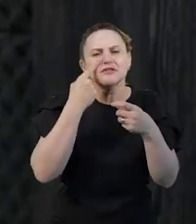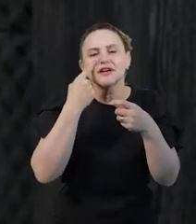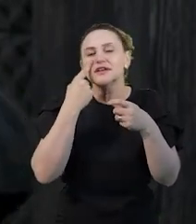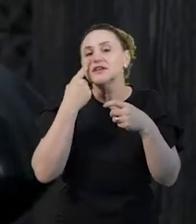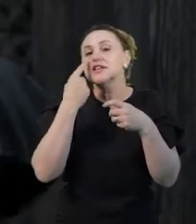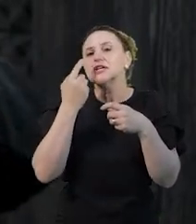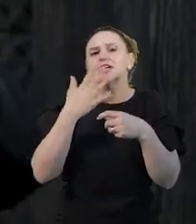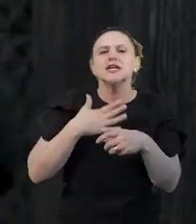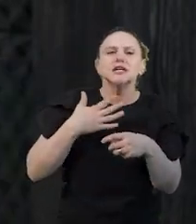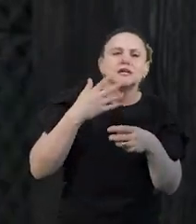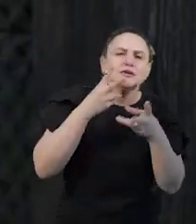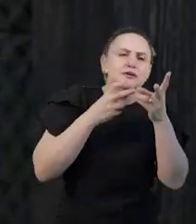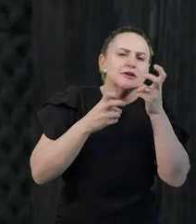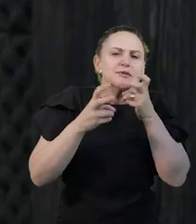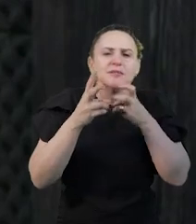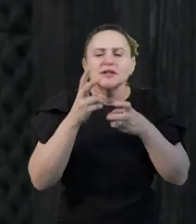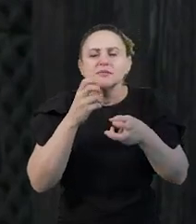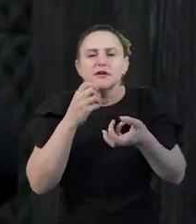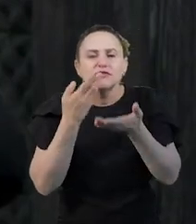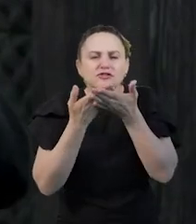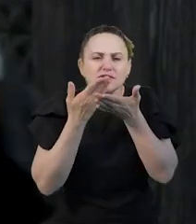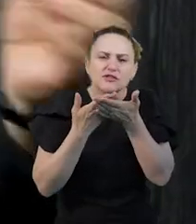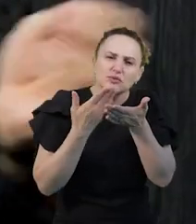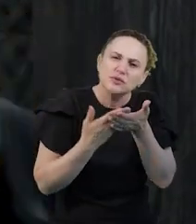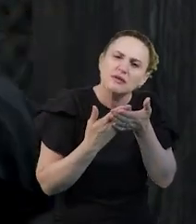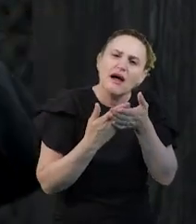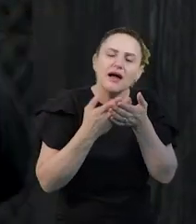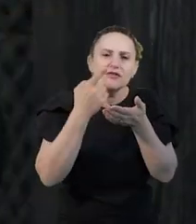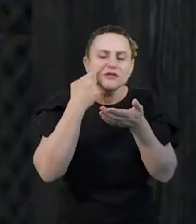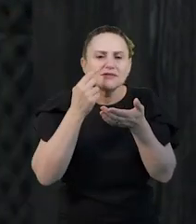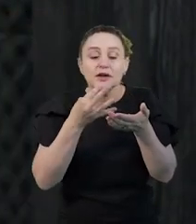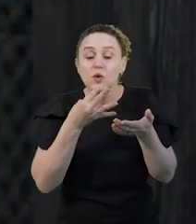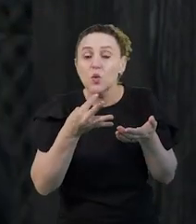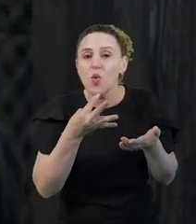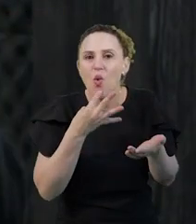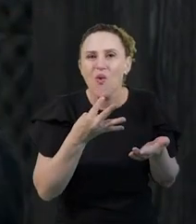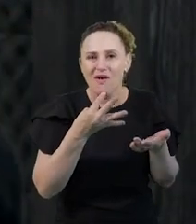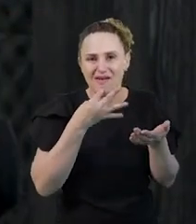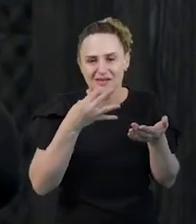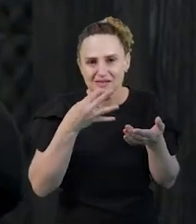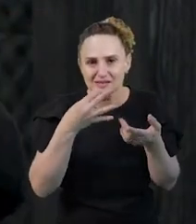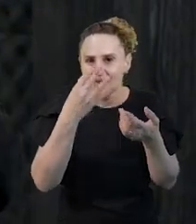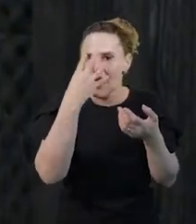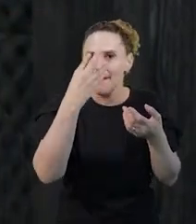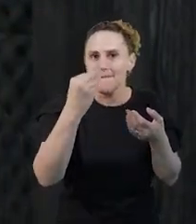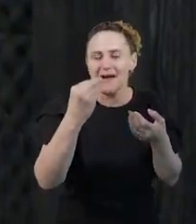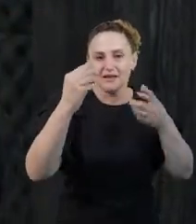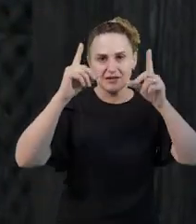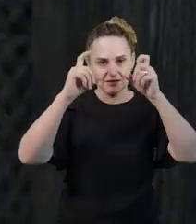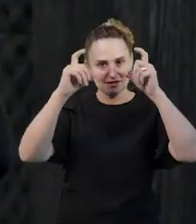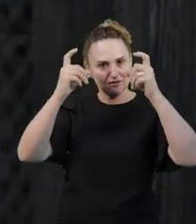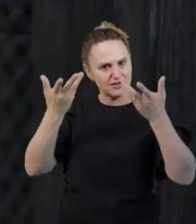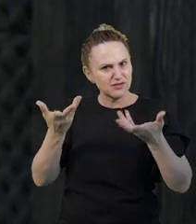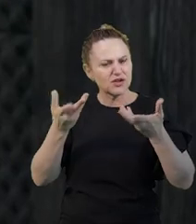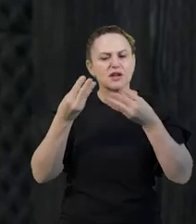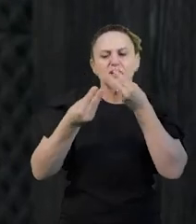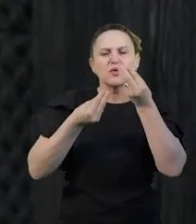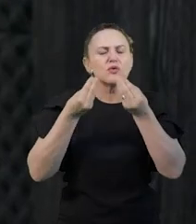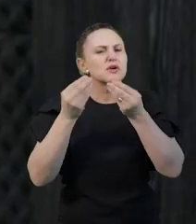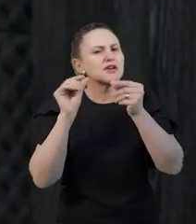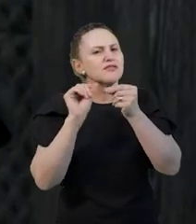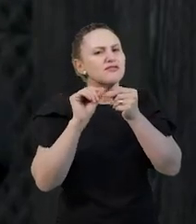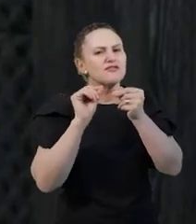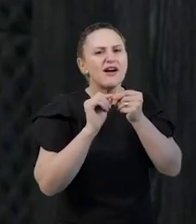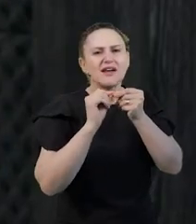foto, como é que se reproduz, como é que sai o filme, como é que faz isso, como é que faz aquilo, como é que se revela o filme, como é que se